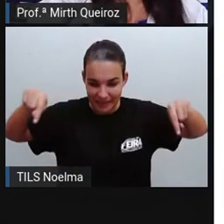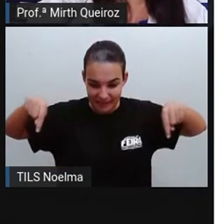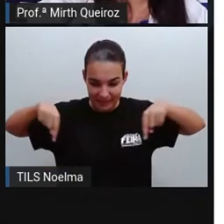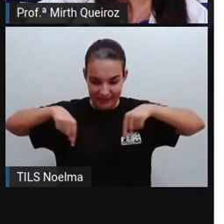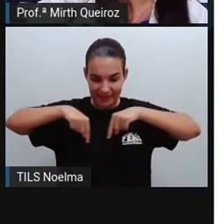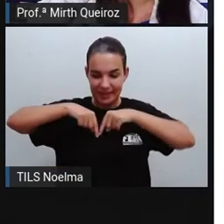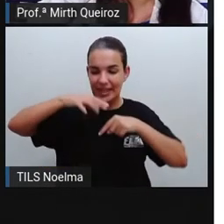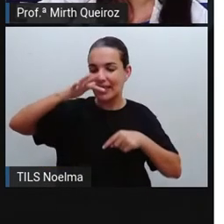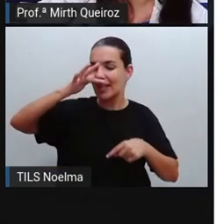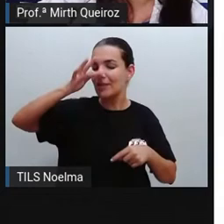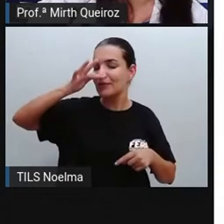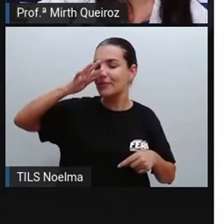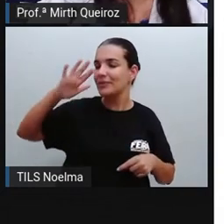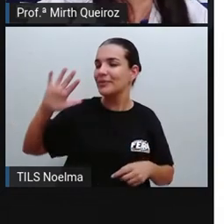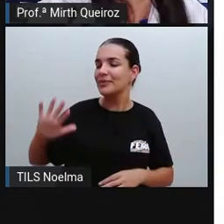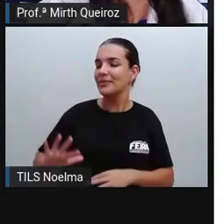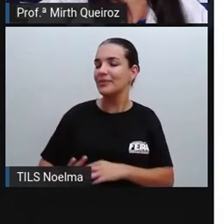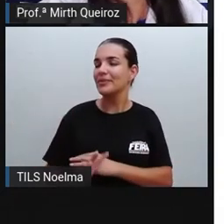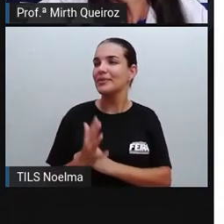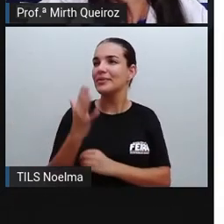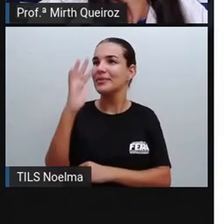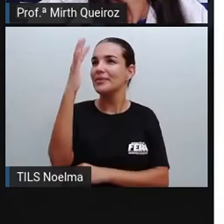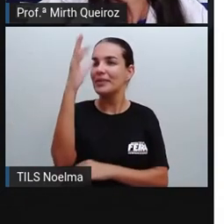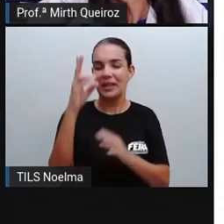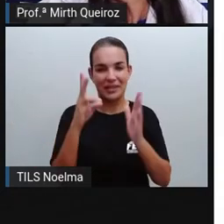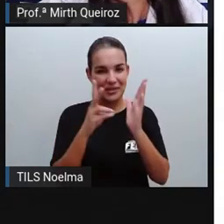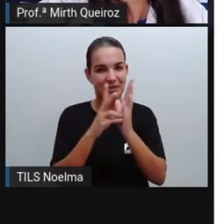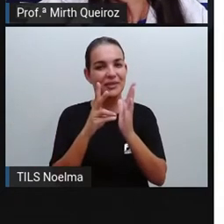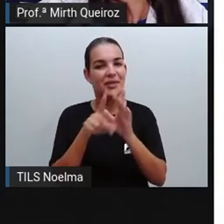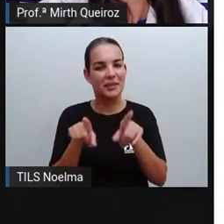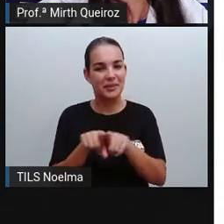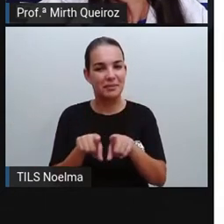que é uma lenda indígena, certo?